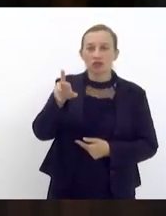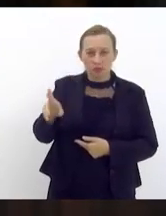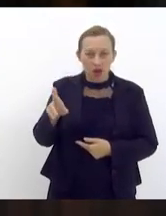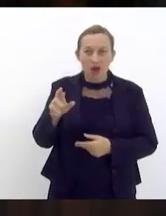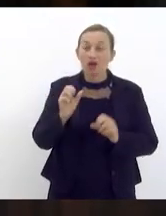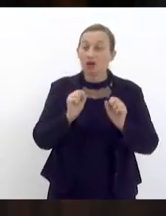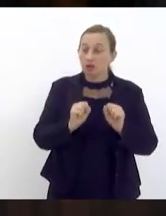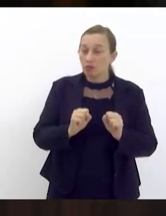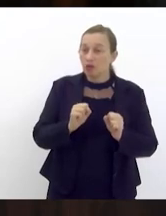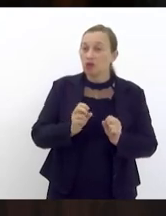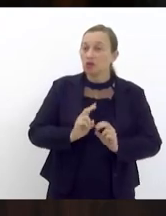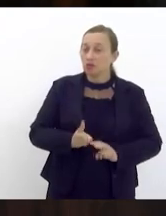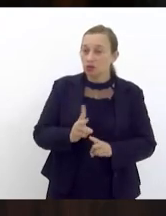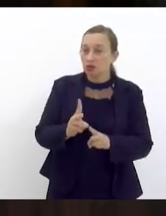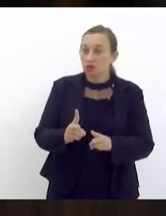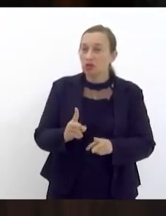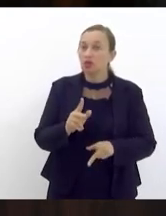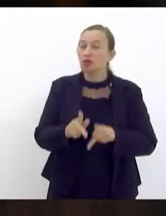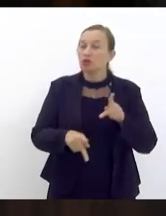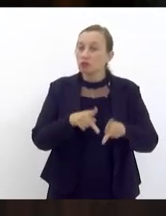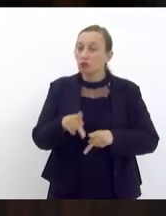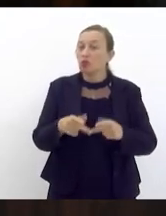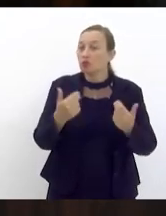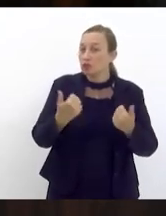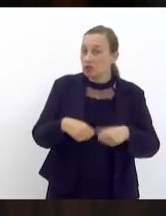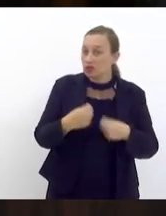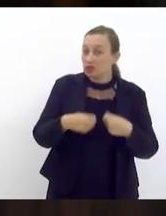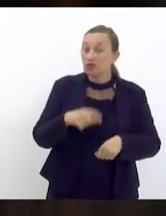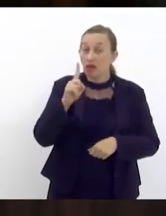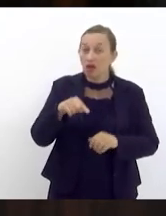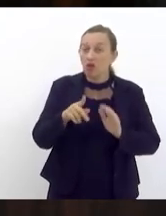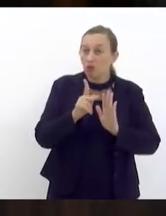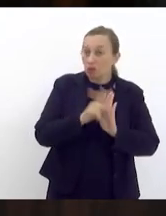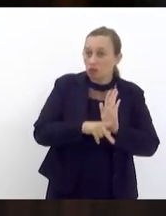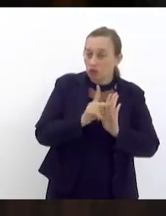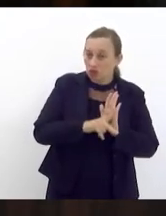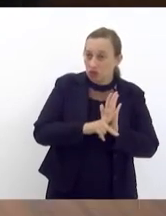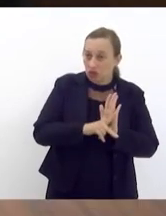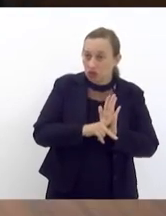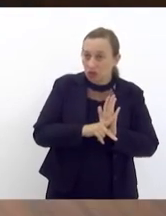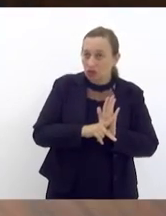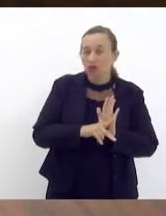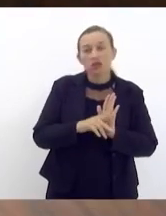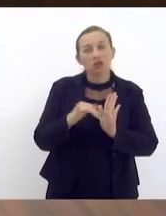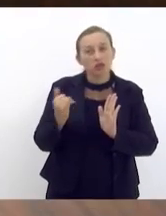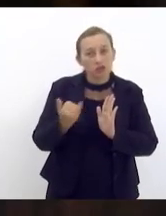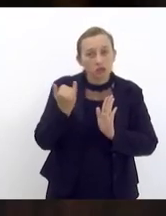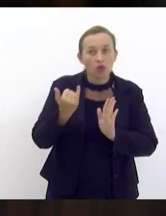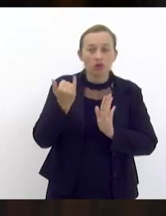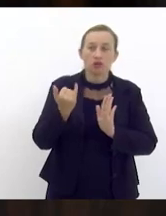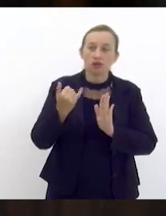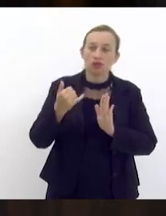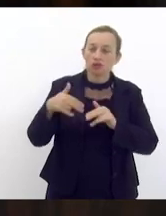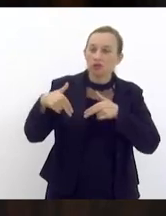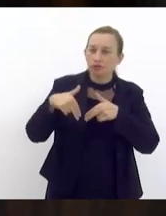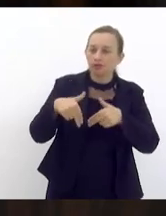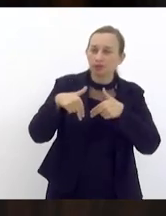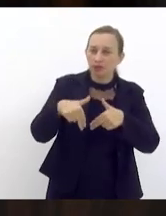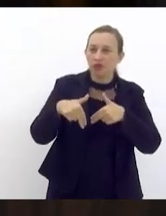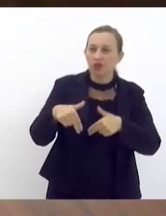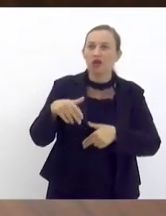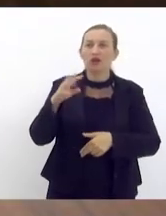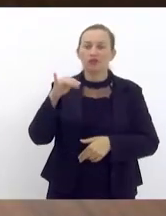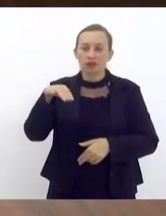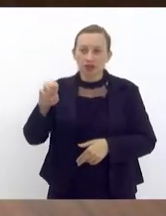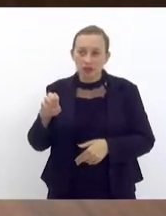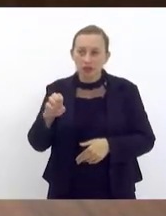possa andar que a população precisa é um projeto muito militante do nosso Felipe pela